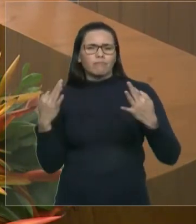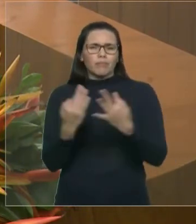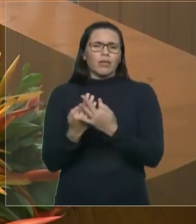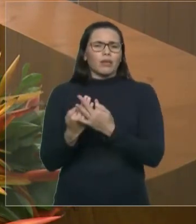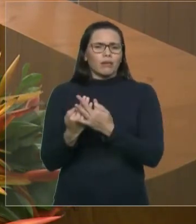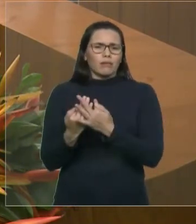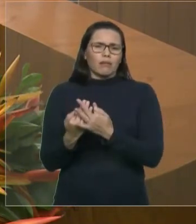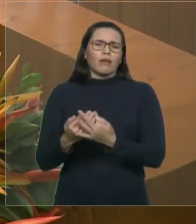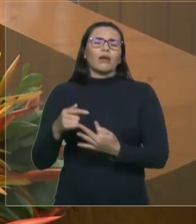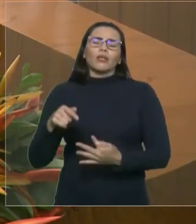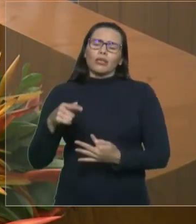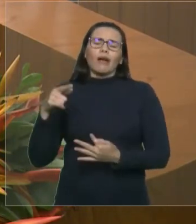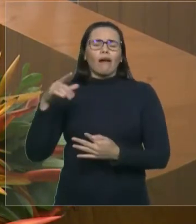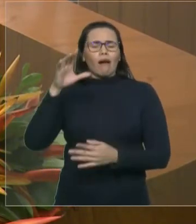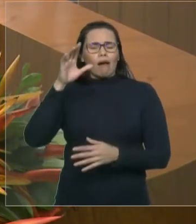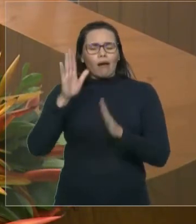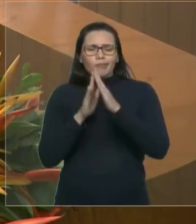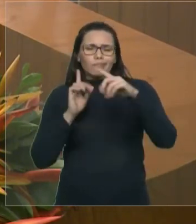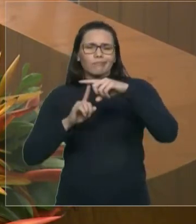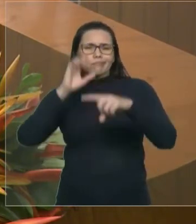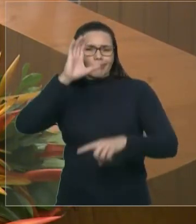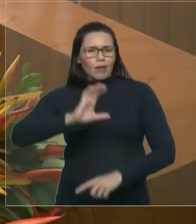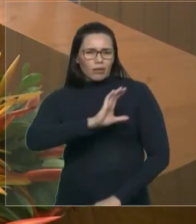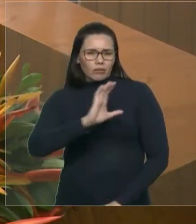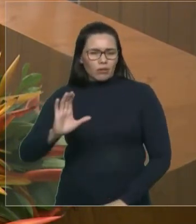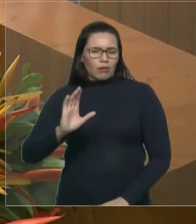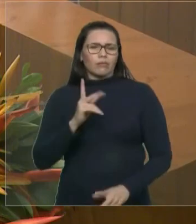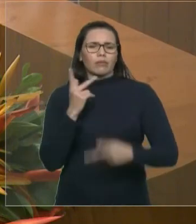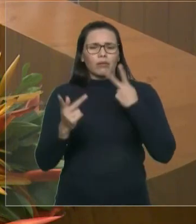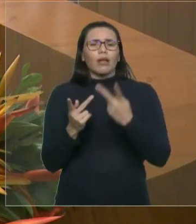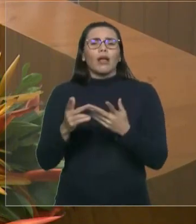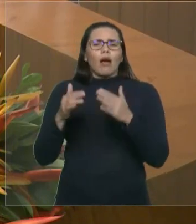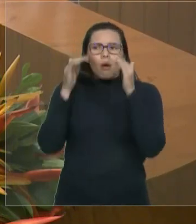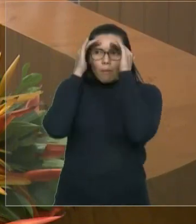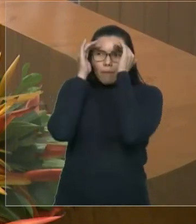seguindo os exemplos da família de Jesus, Maria e José.